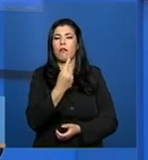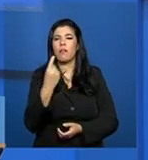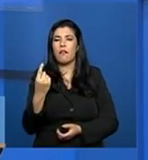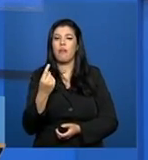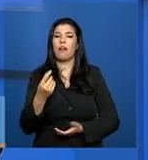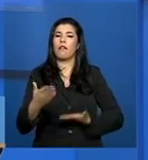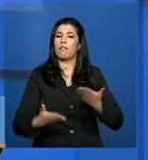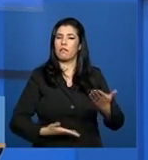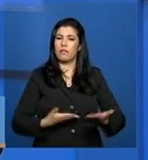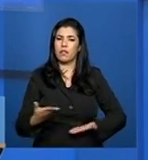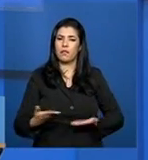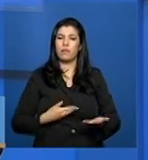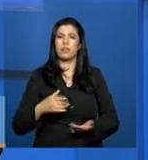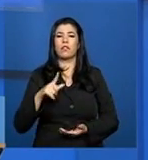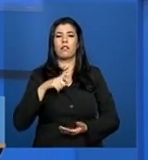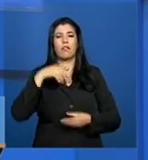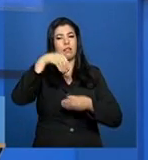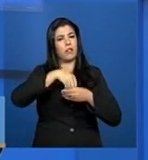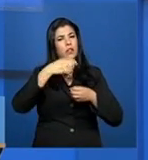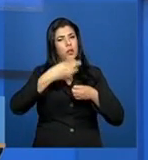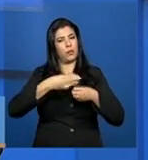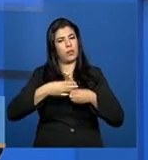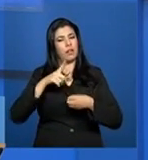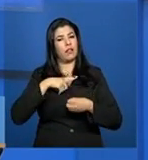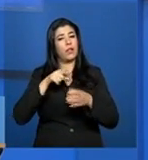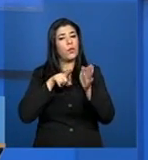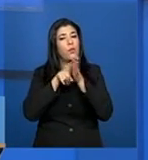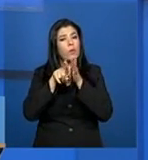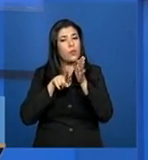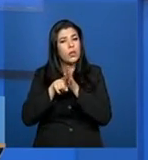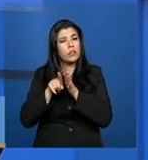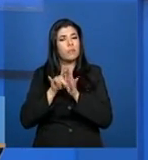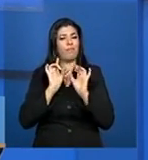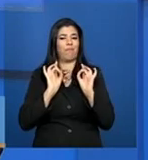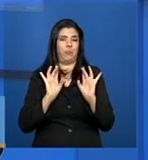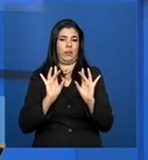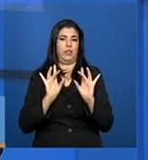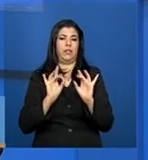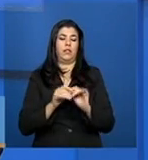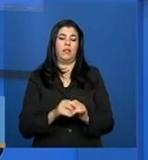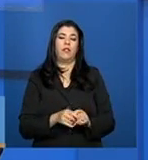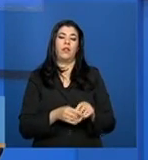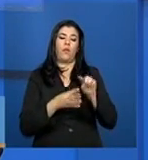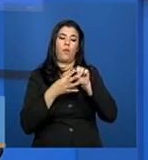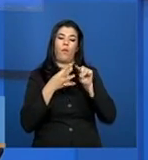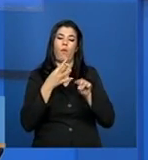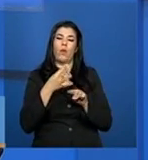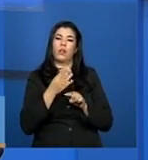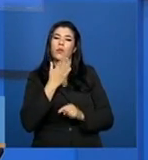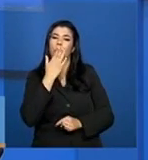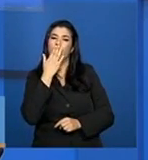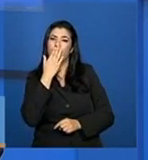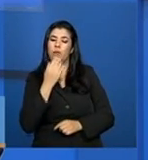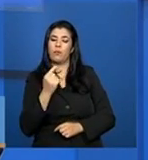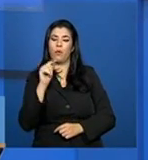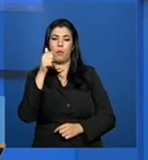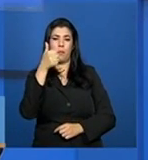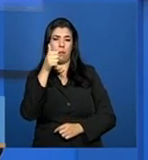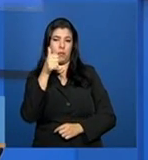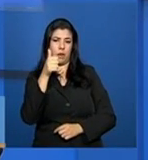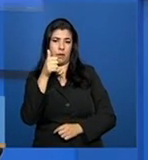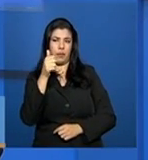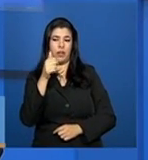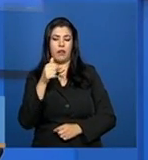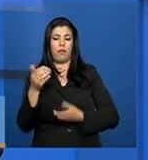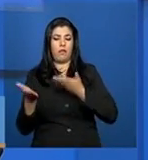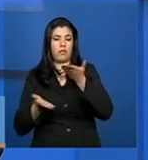entidade preste no município vai ter um questionário específico. São quatro tipos de questionário. Um para entidades do